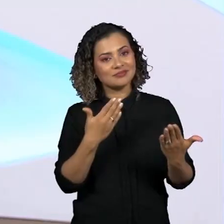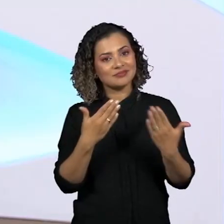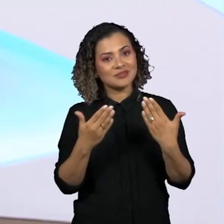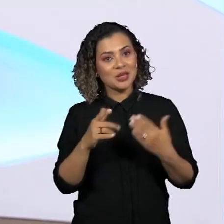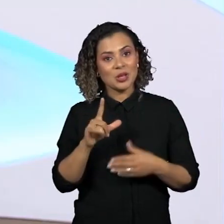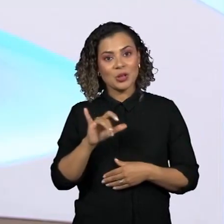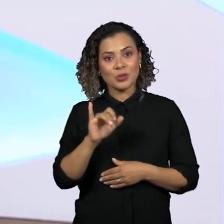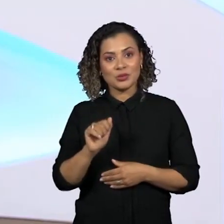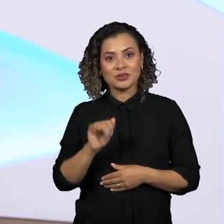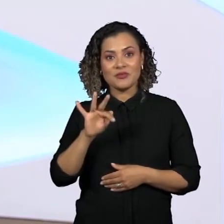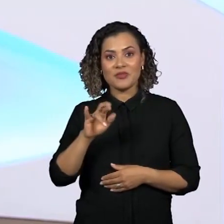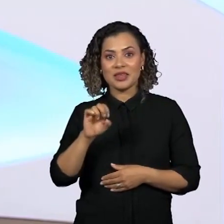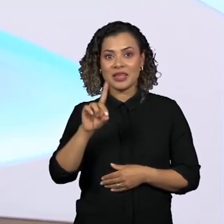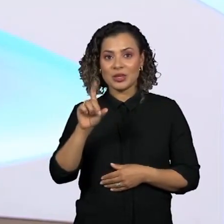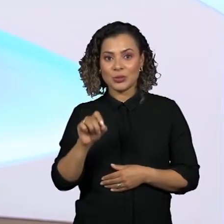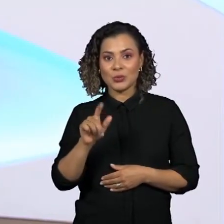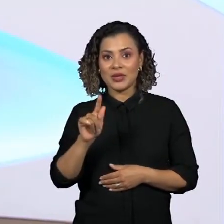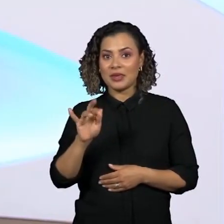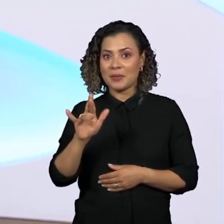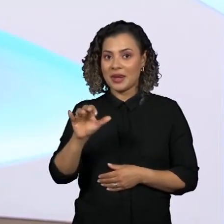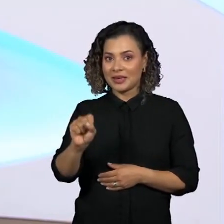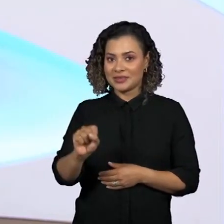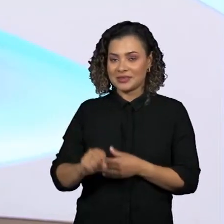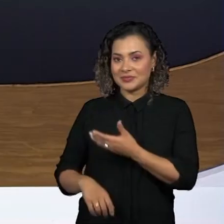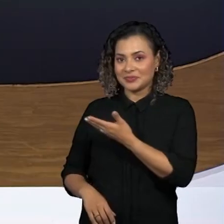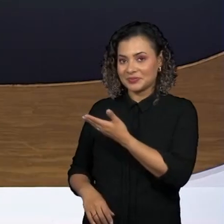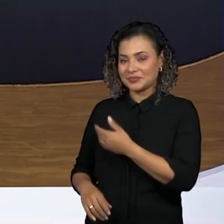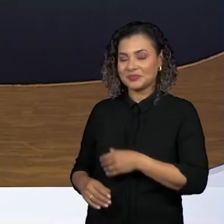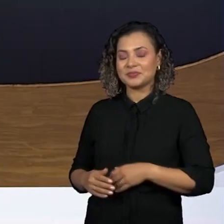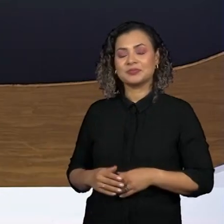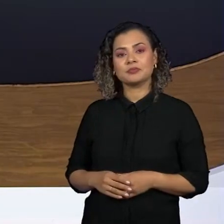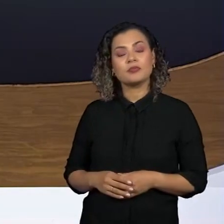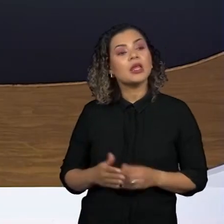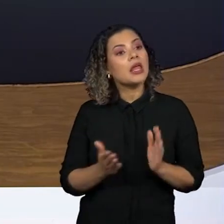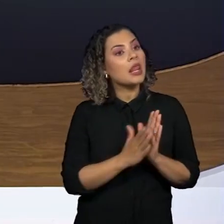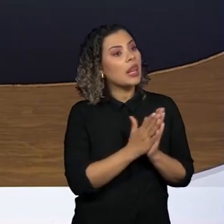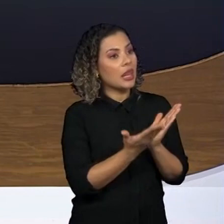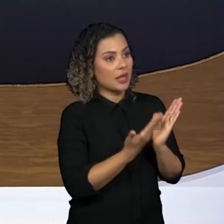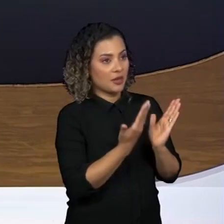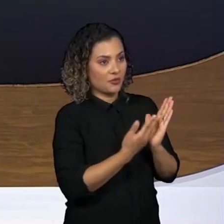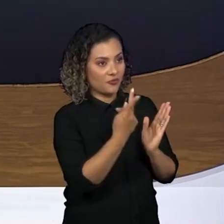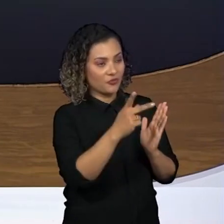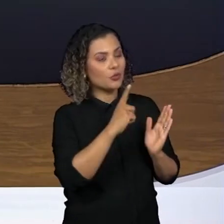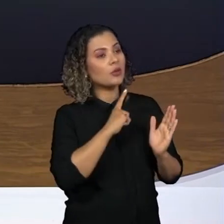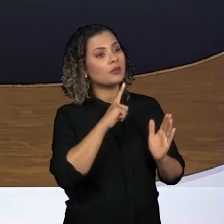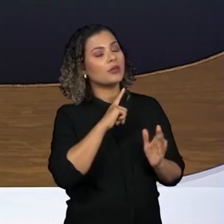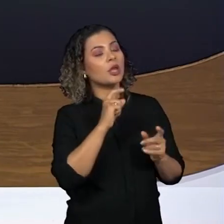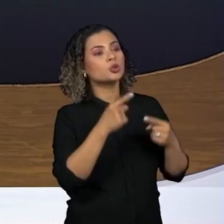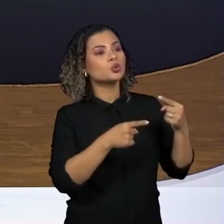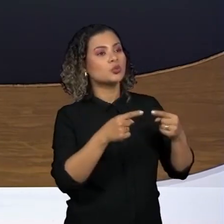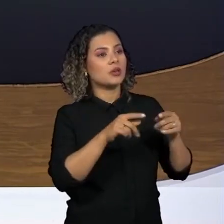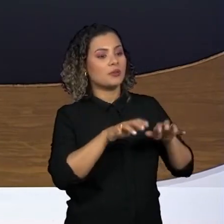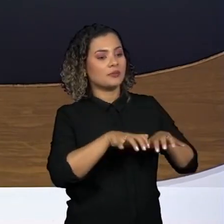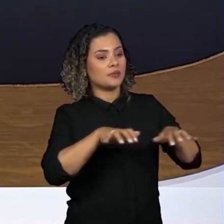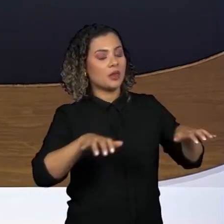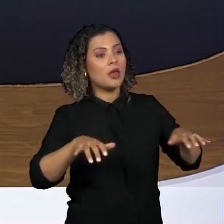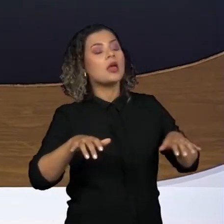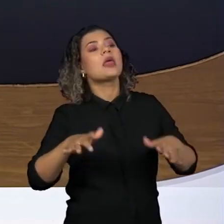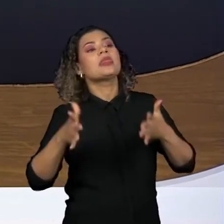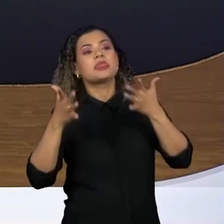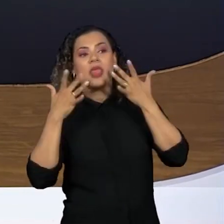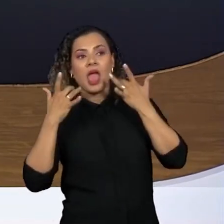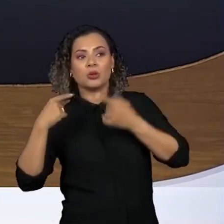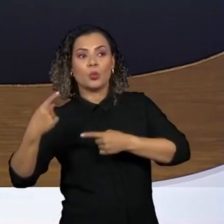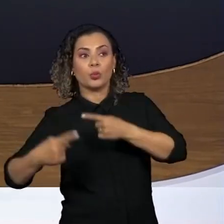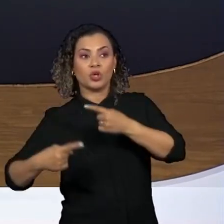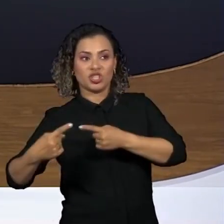Guimarães. Luiz, no livro aparece em alguns momentos uma discussão entre teatro politizado, teatro político e o que você